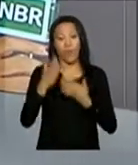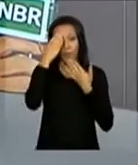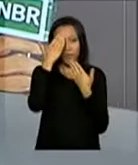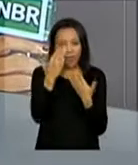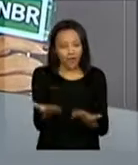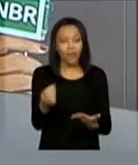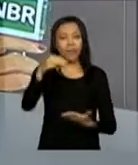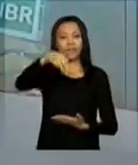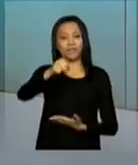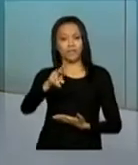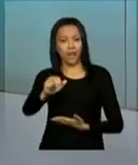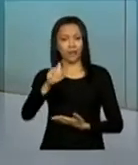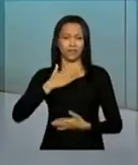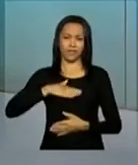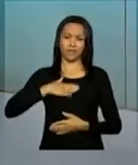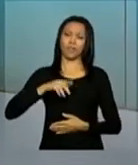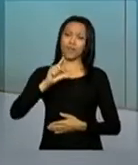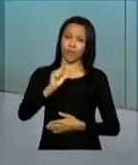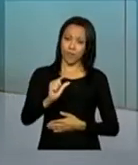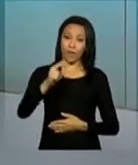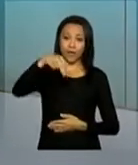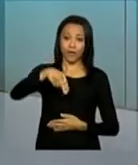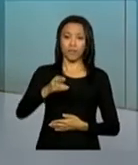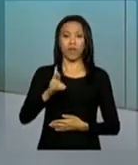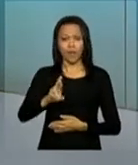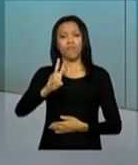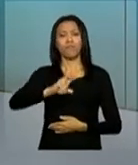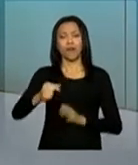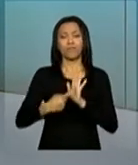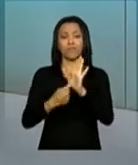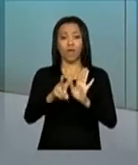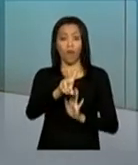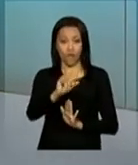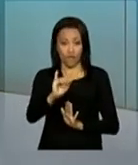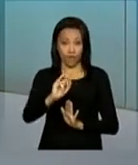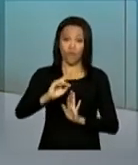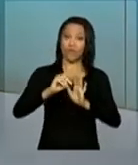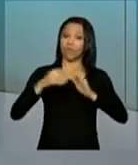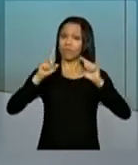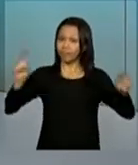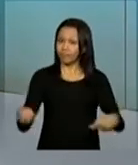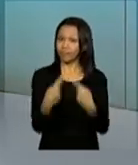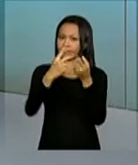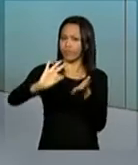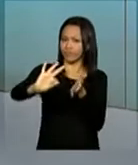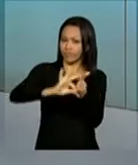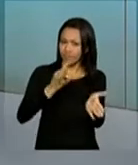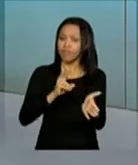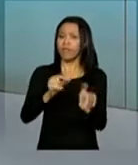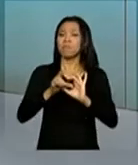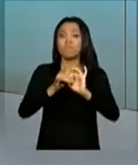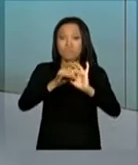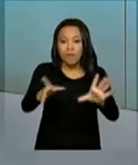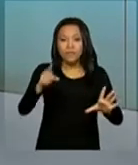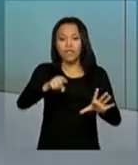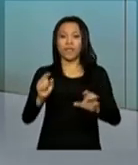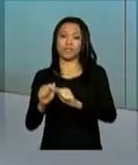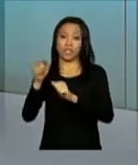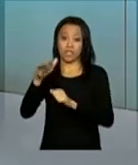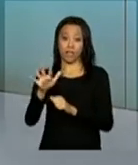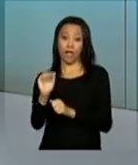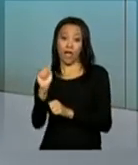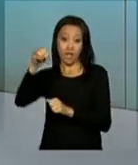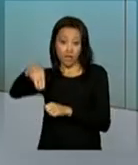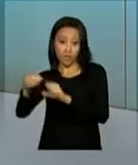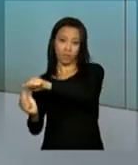Obrigada, Mara. E daqui a pouco a NBR vai transmitir ao vivo a cerimônia de assinatura do decreto, que vai permitir, então, essa migração das